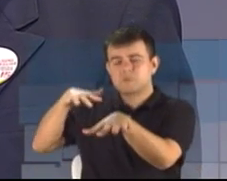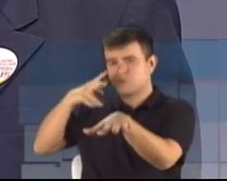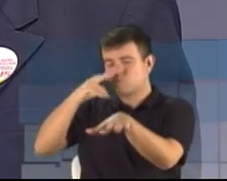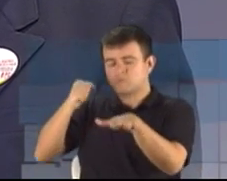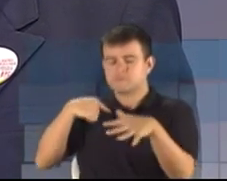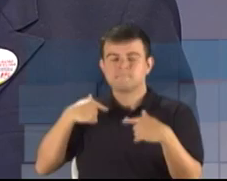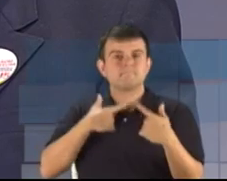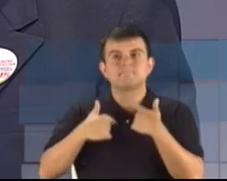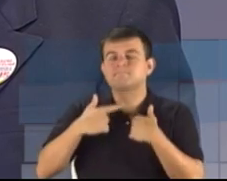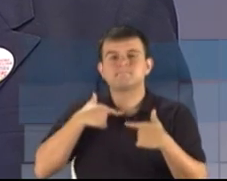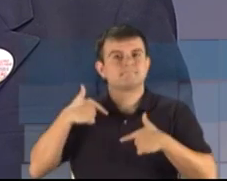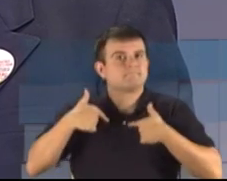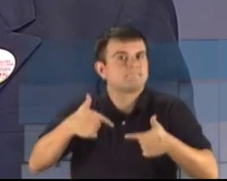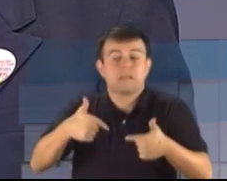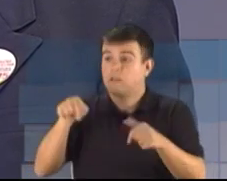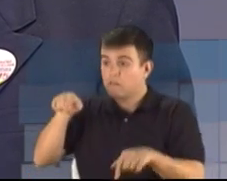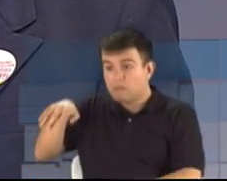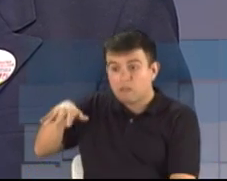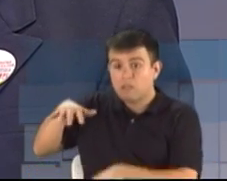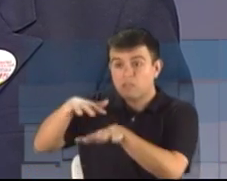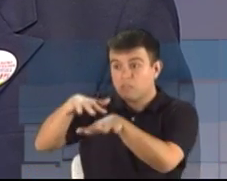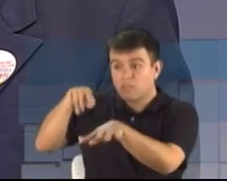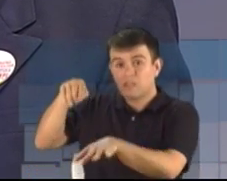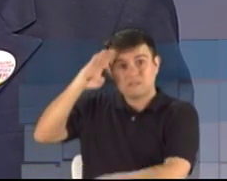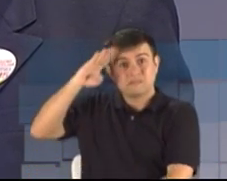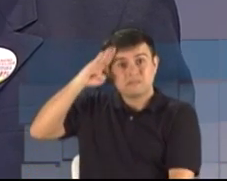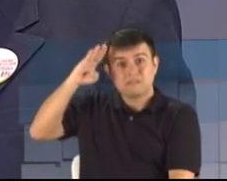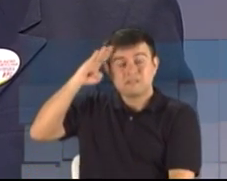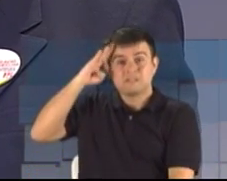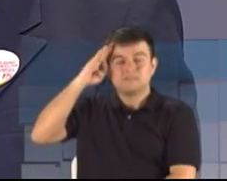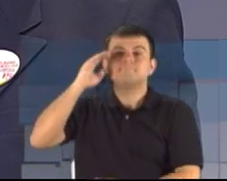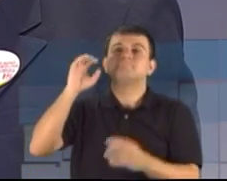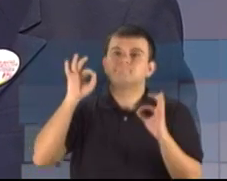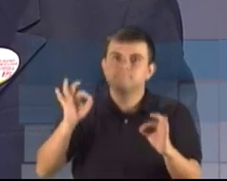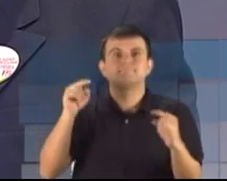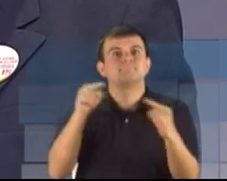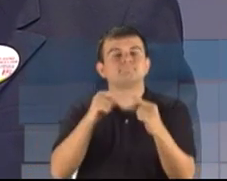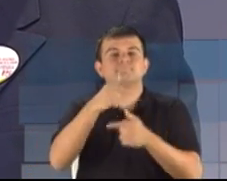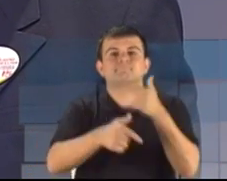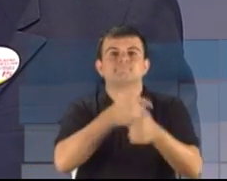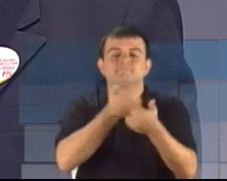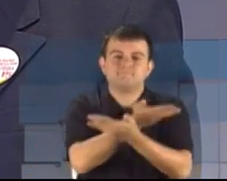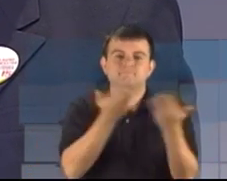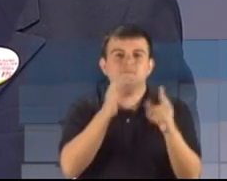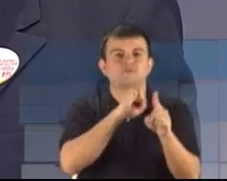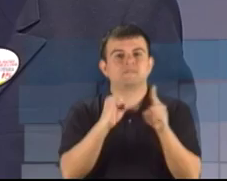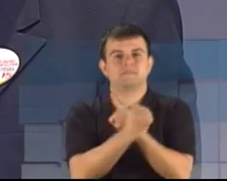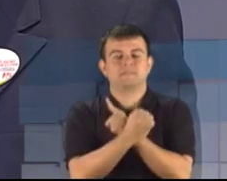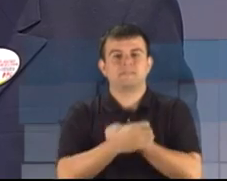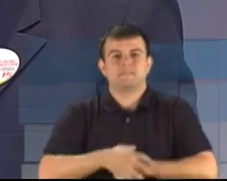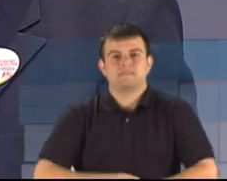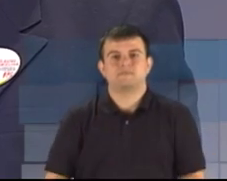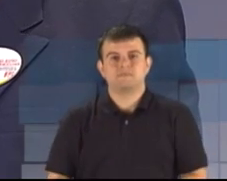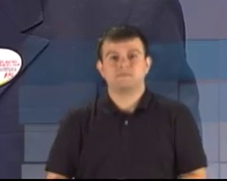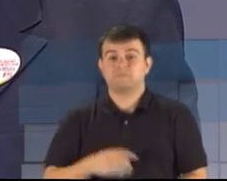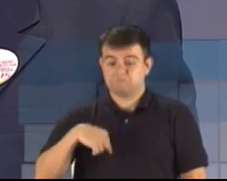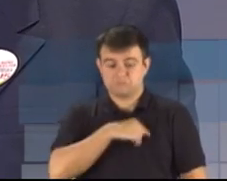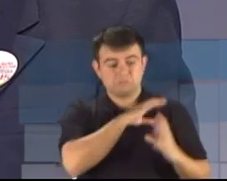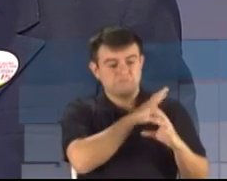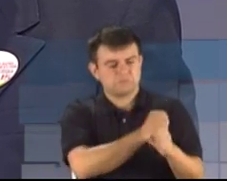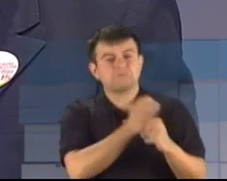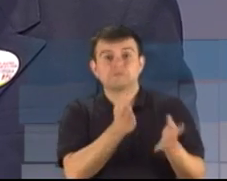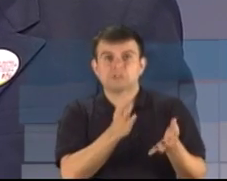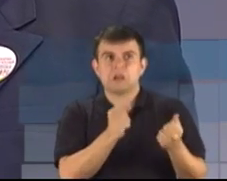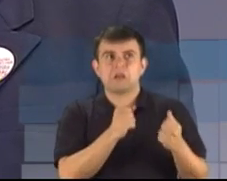prestar o serviço adequado da nossa sociedade. Nós temos tido inúmeros avanços, que são